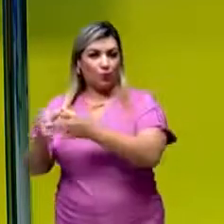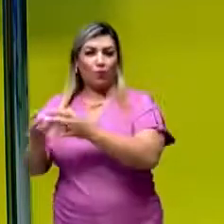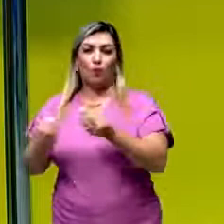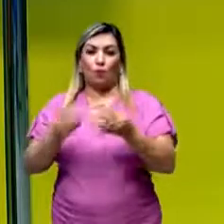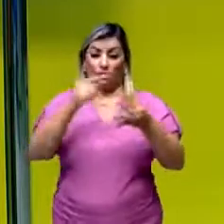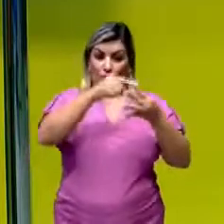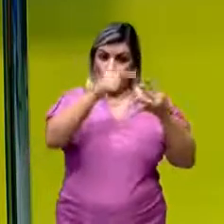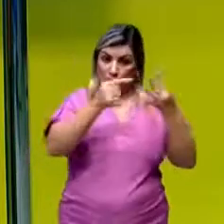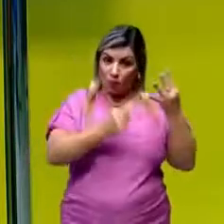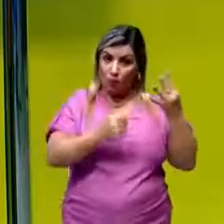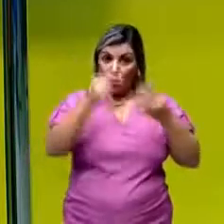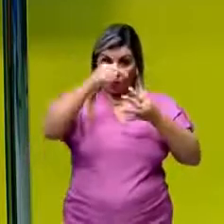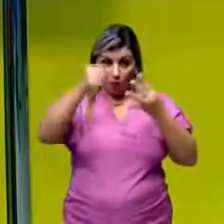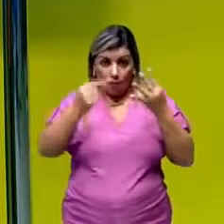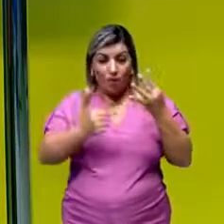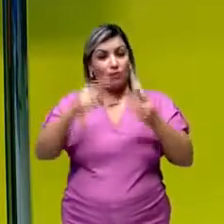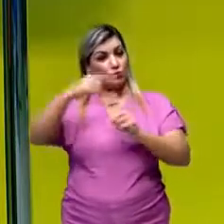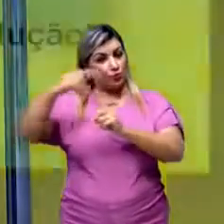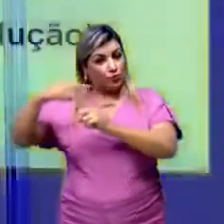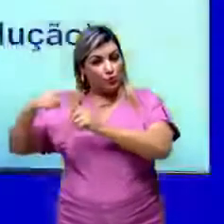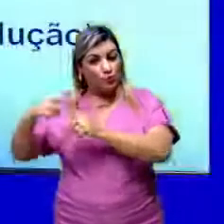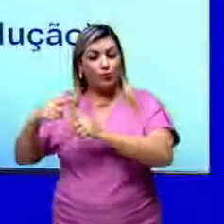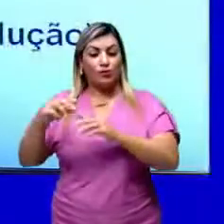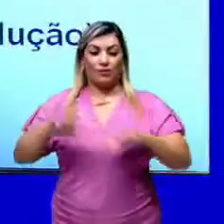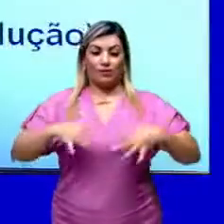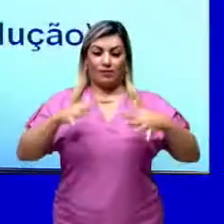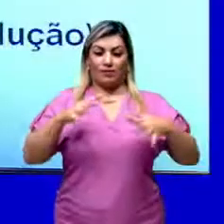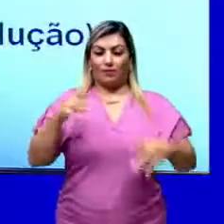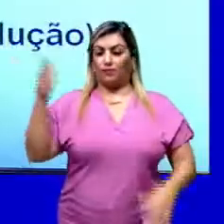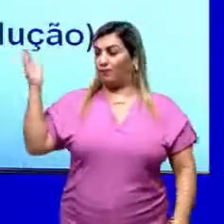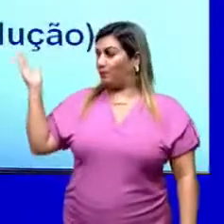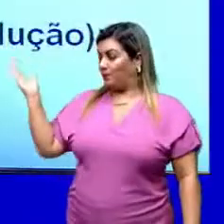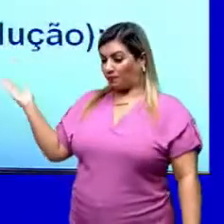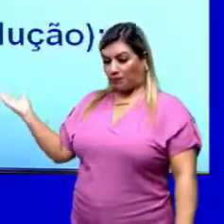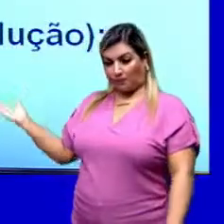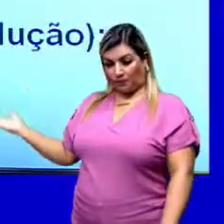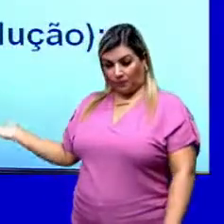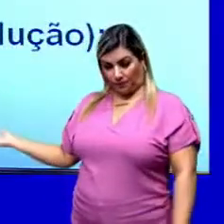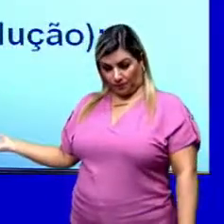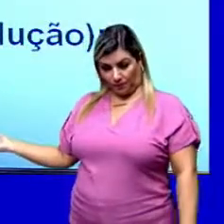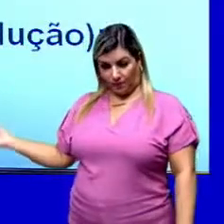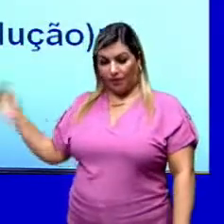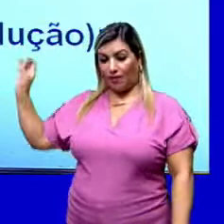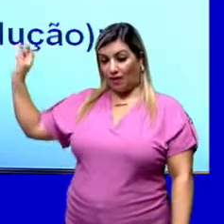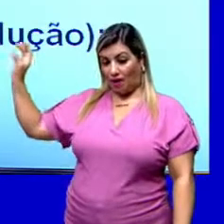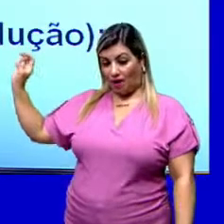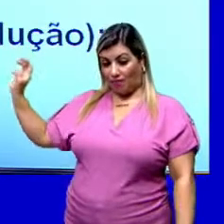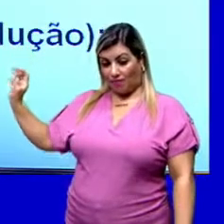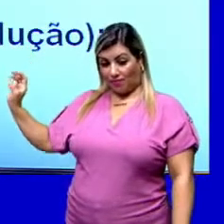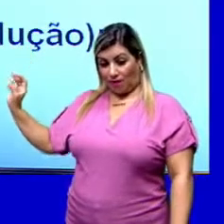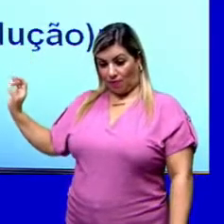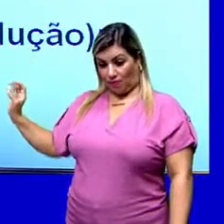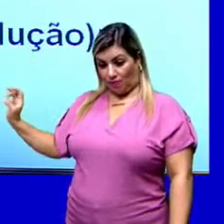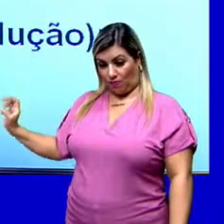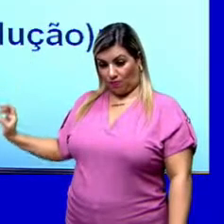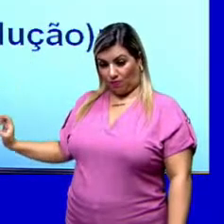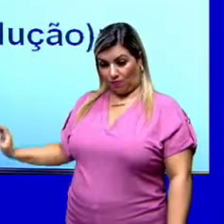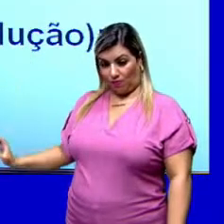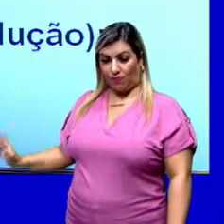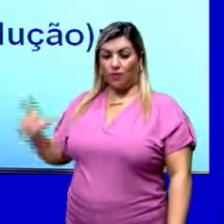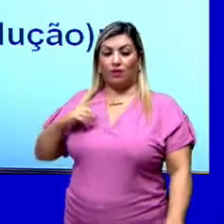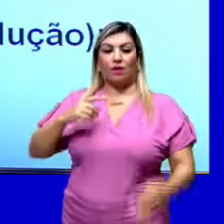nós temos quatro tipos de reações inorgânicas. Nós temos reação de síntese ou adição. Nós temos reações de